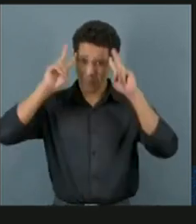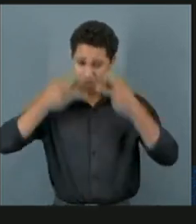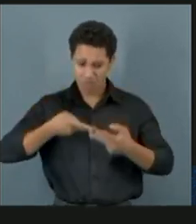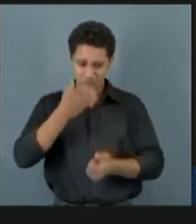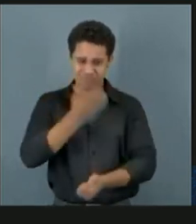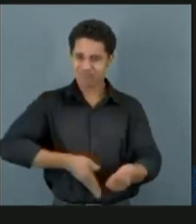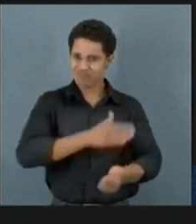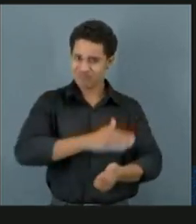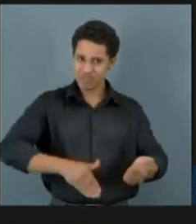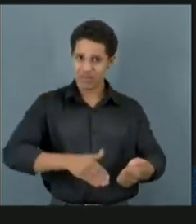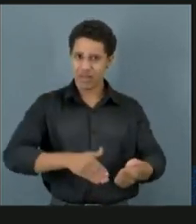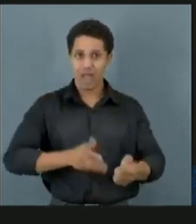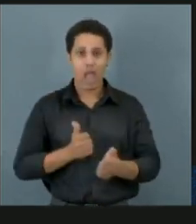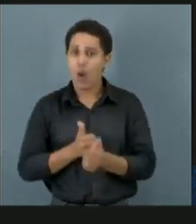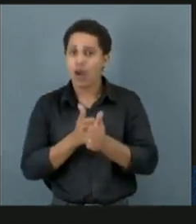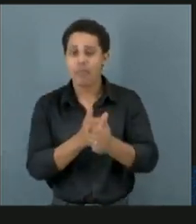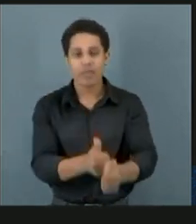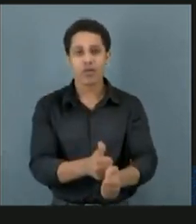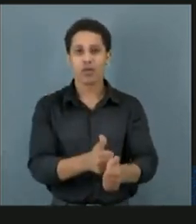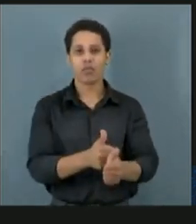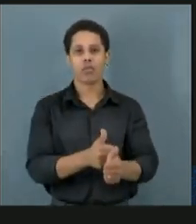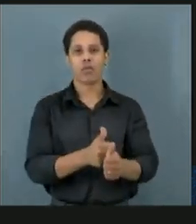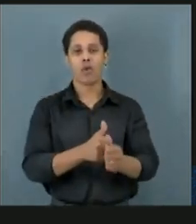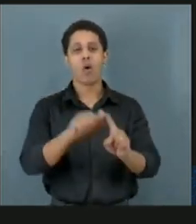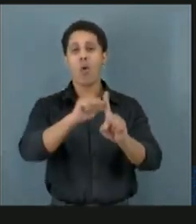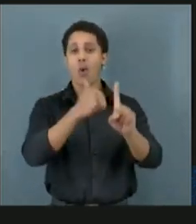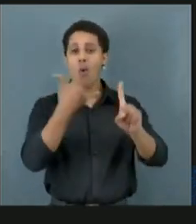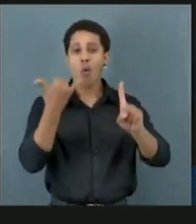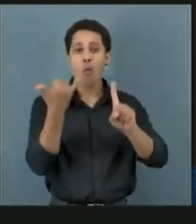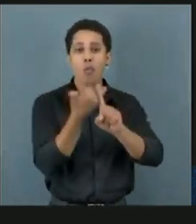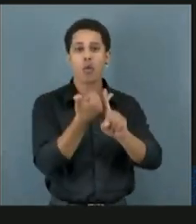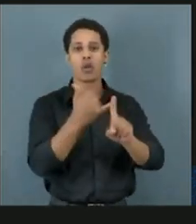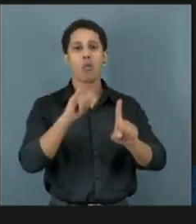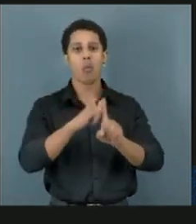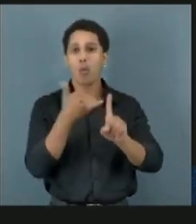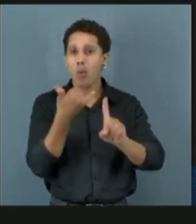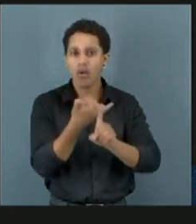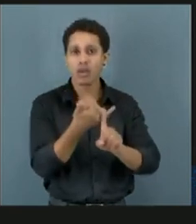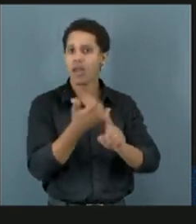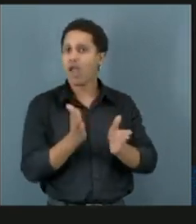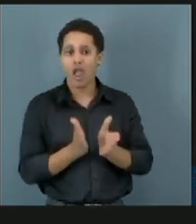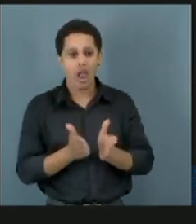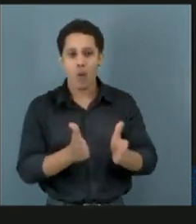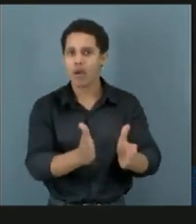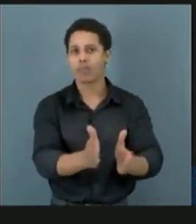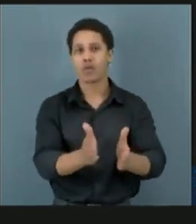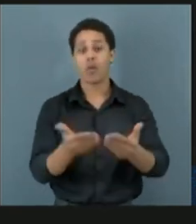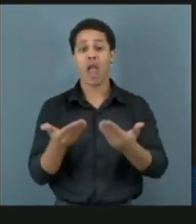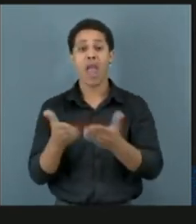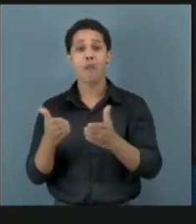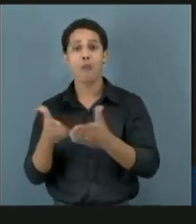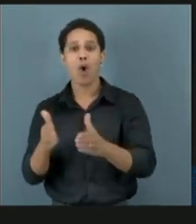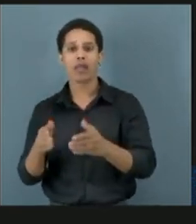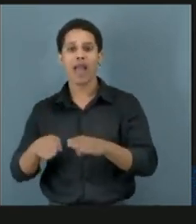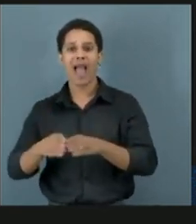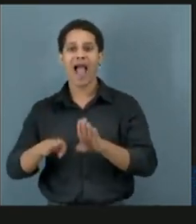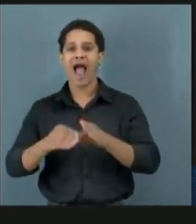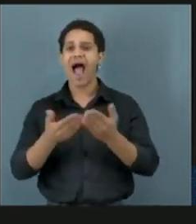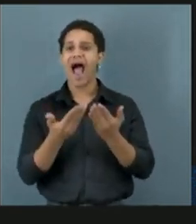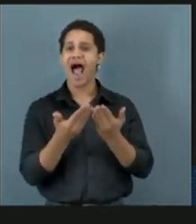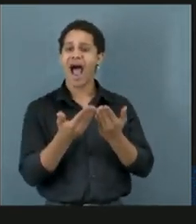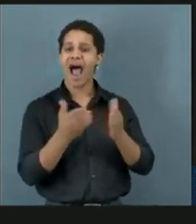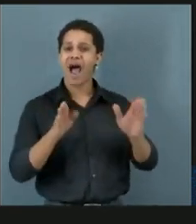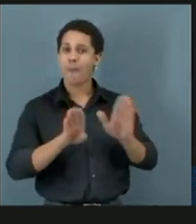O bullying é um caminho, são portas que se abrem negativamente para as pessoas terem um